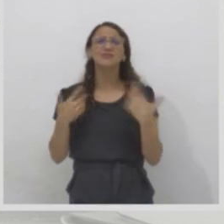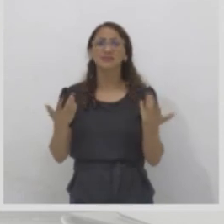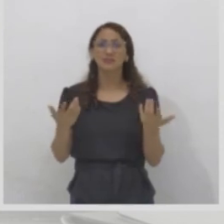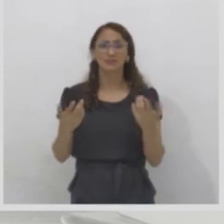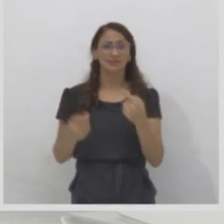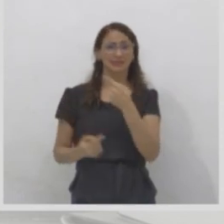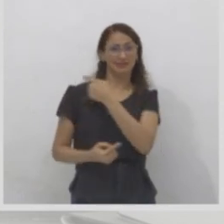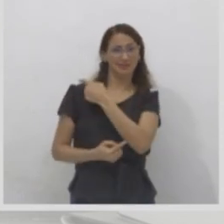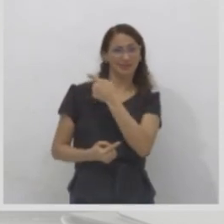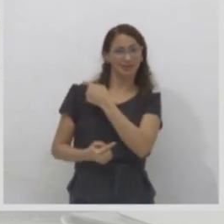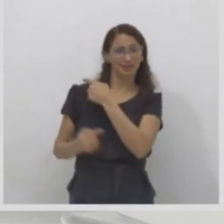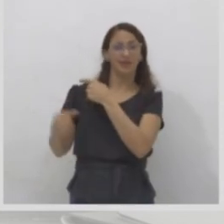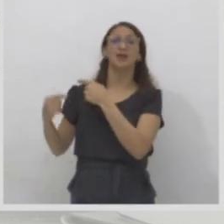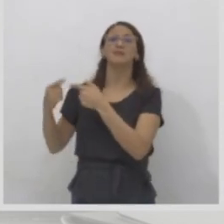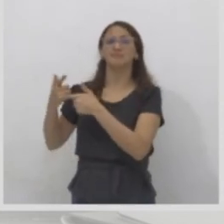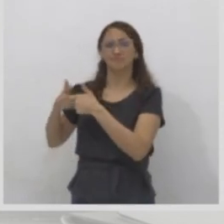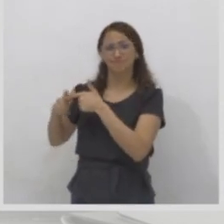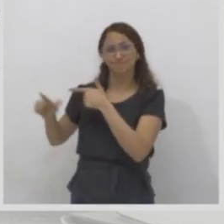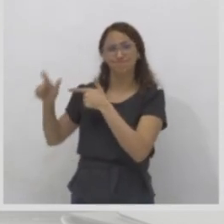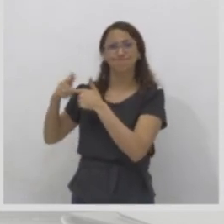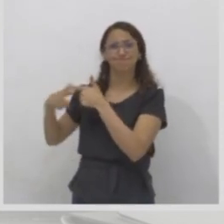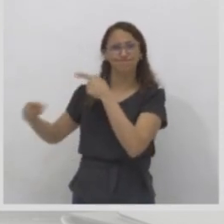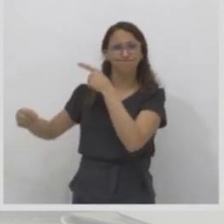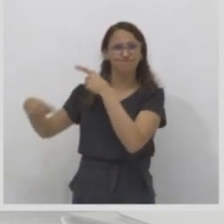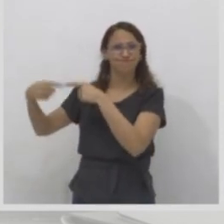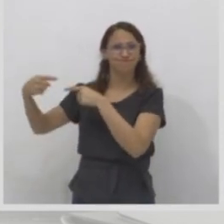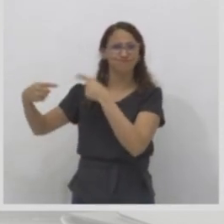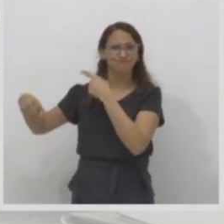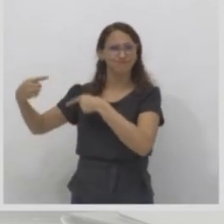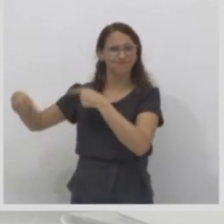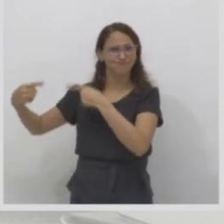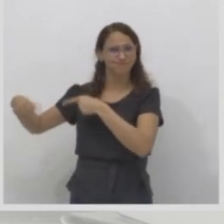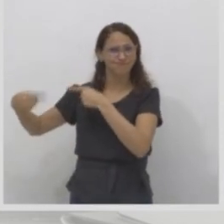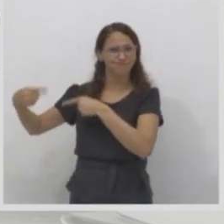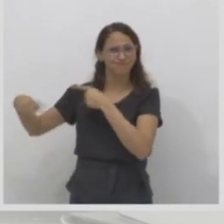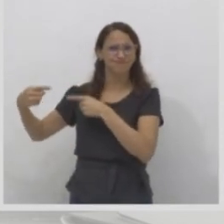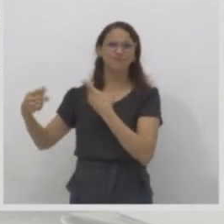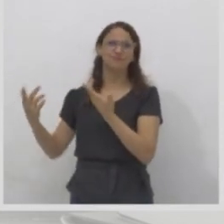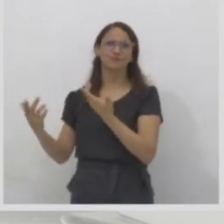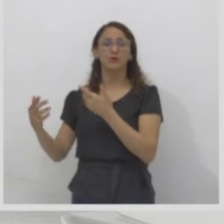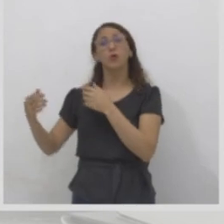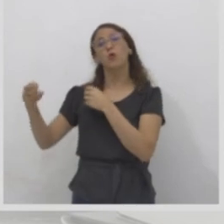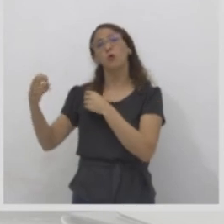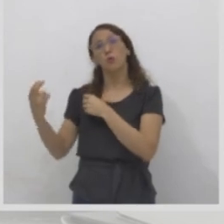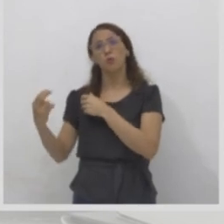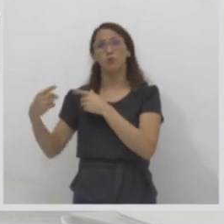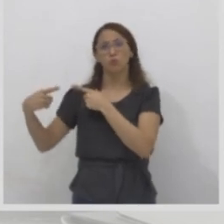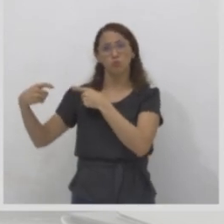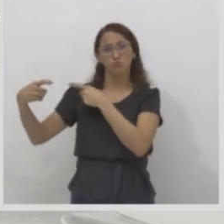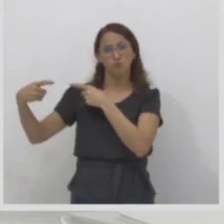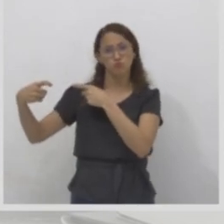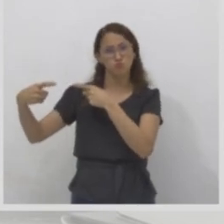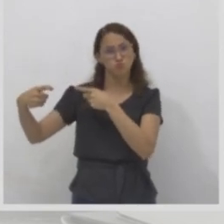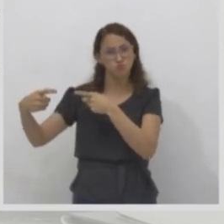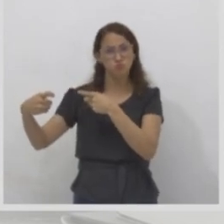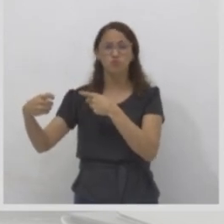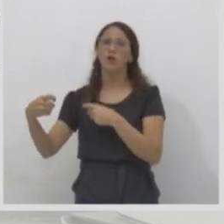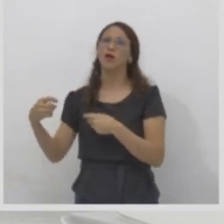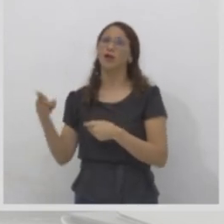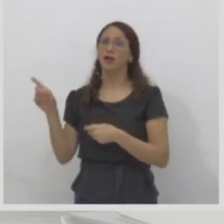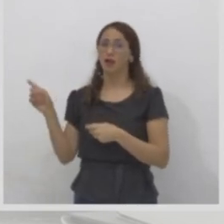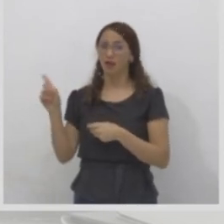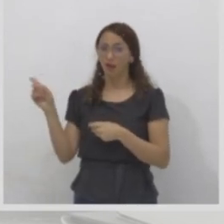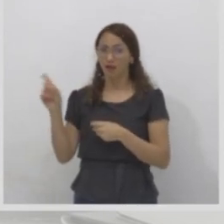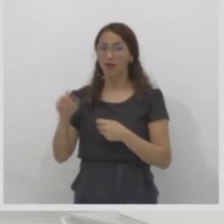conflitos que eu acabei de falar para vocês. Conflitos no Oriente Médio e conflitos na África, aluno.